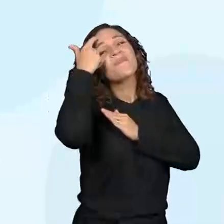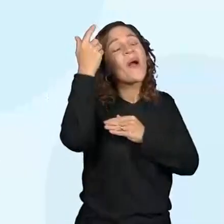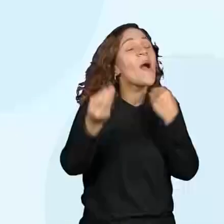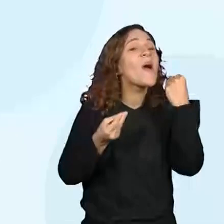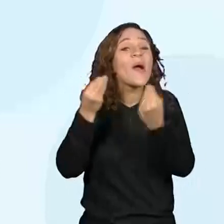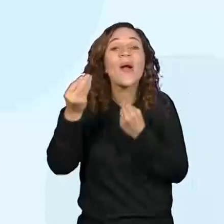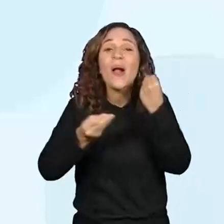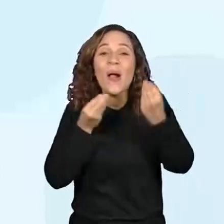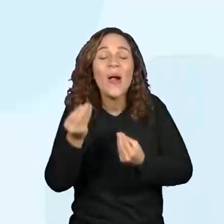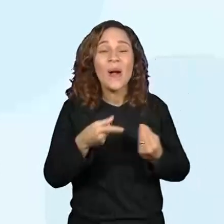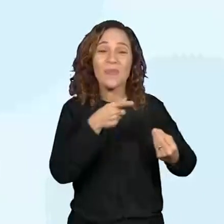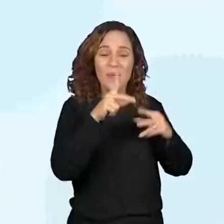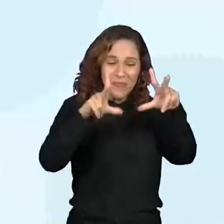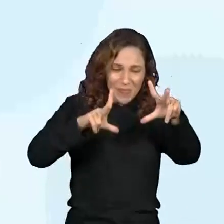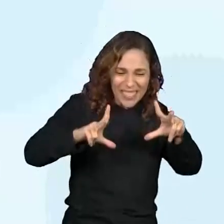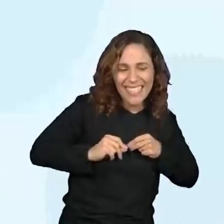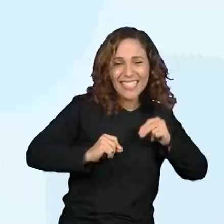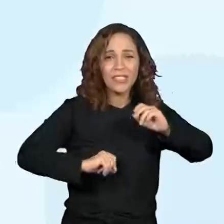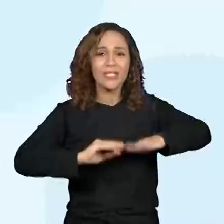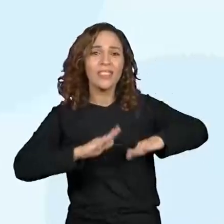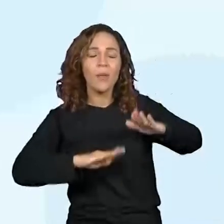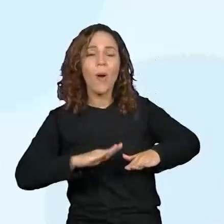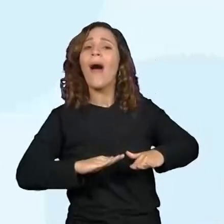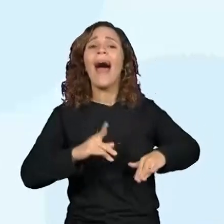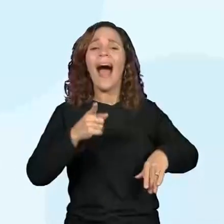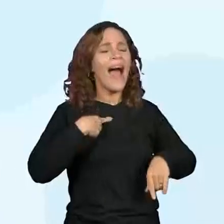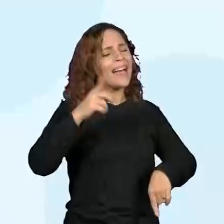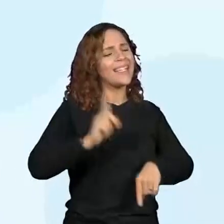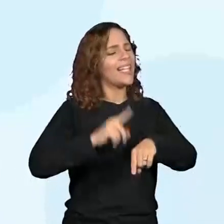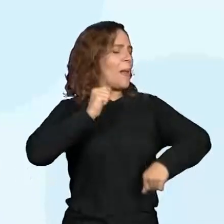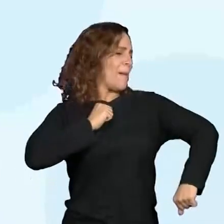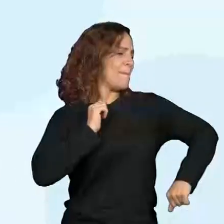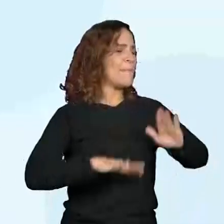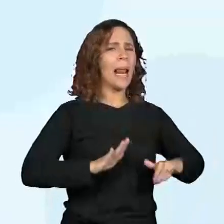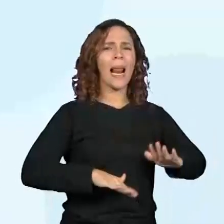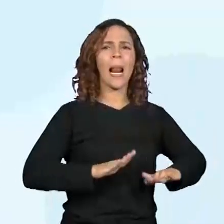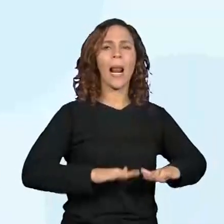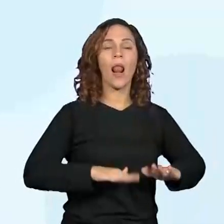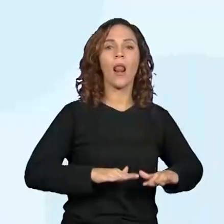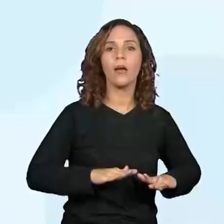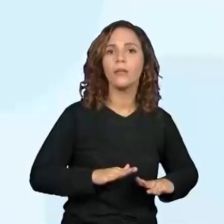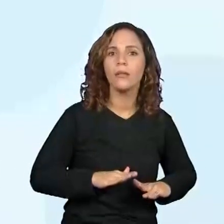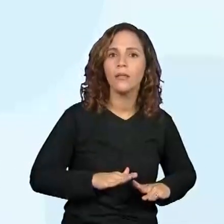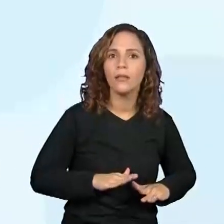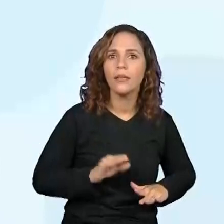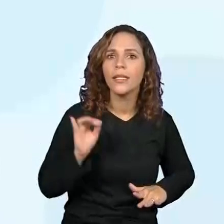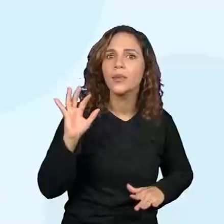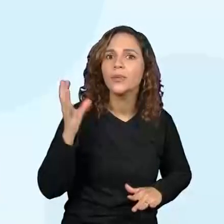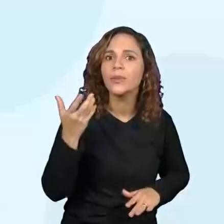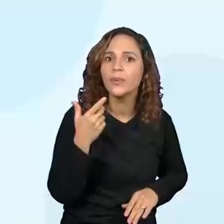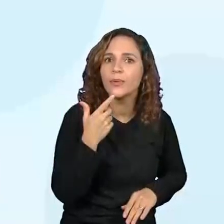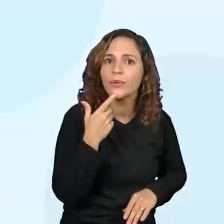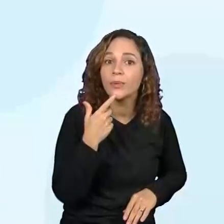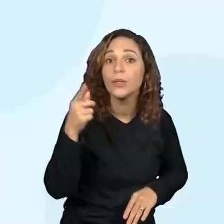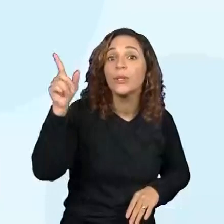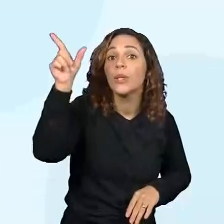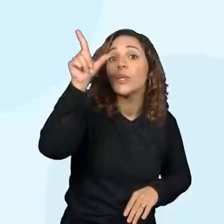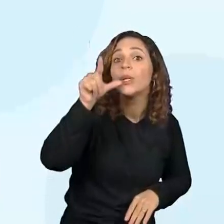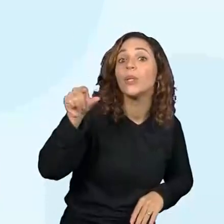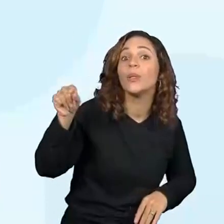gostar do seu presente e tocou o tamborzinho. Nessa hora, o que fez a lua?